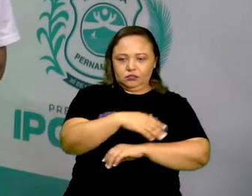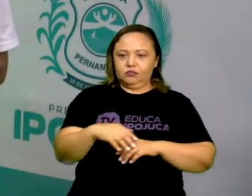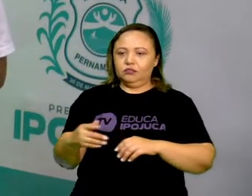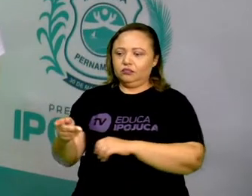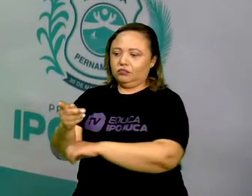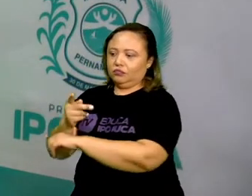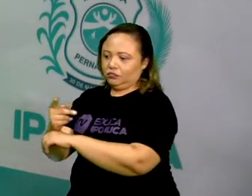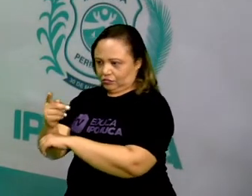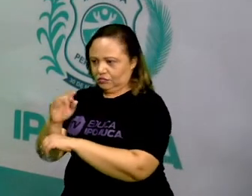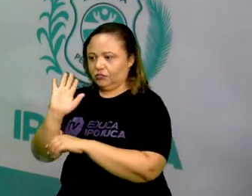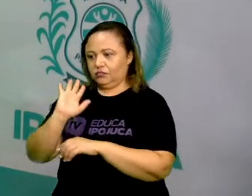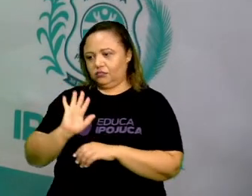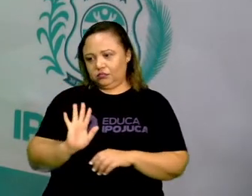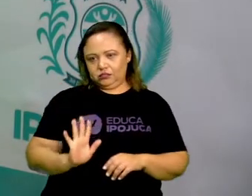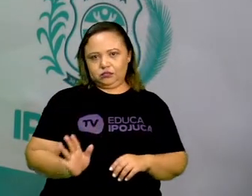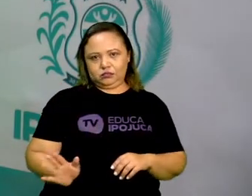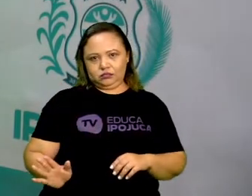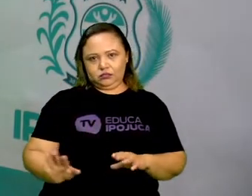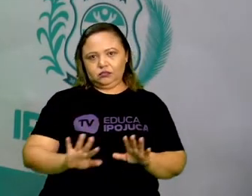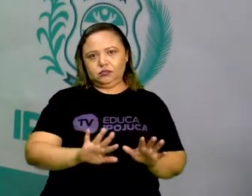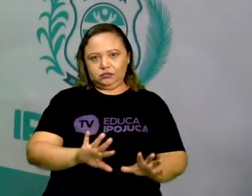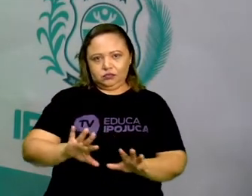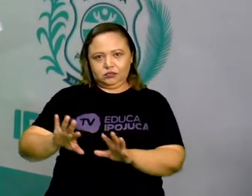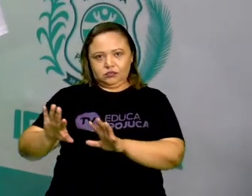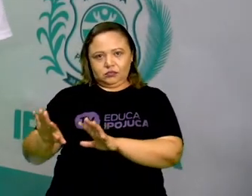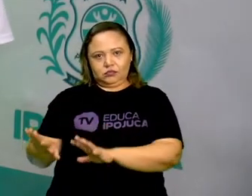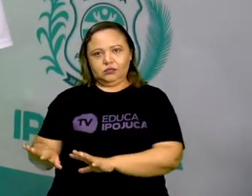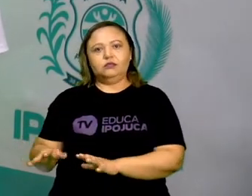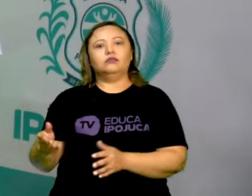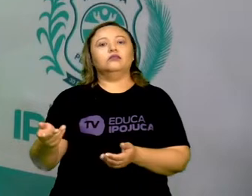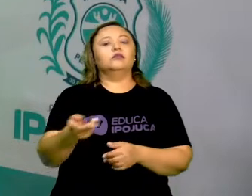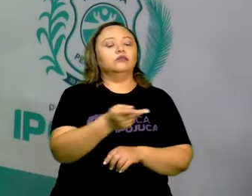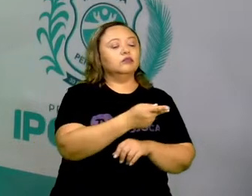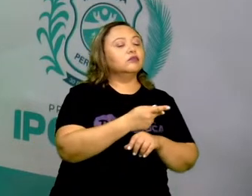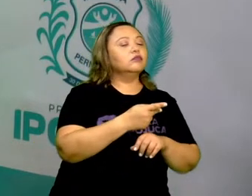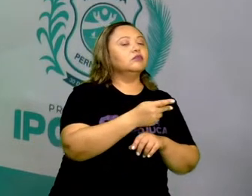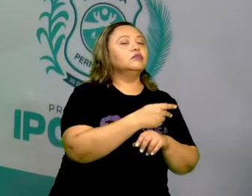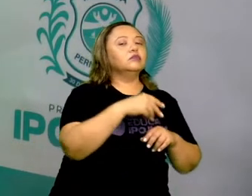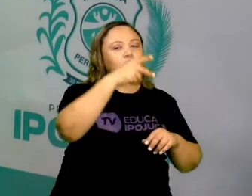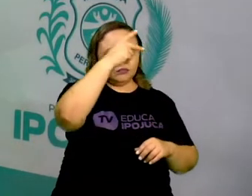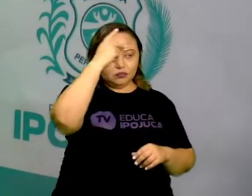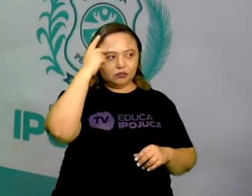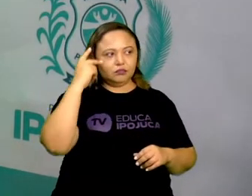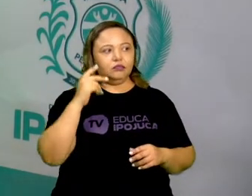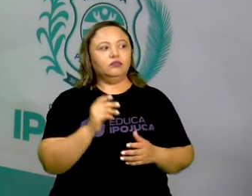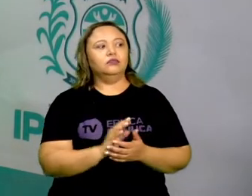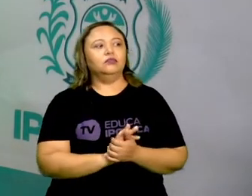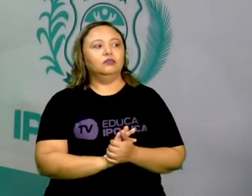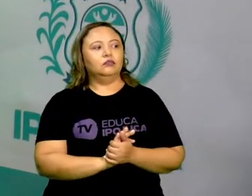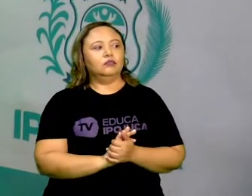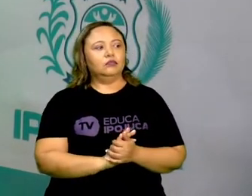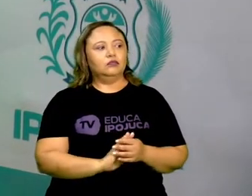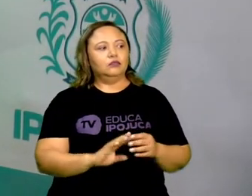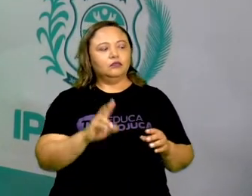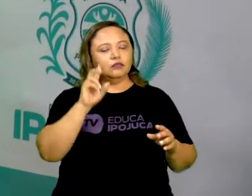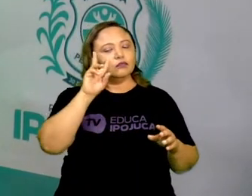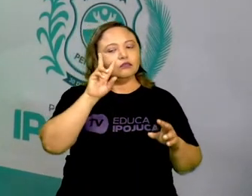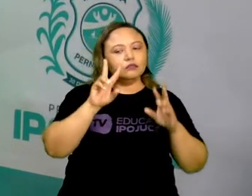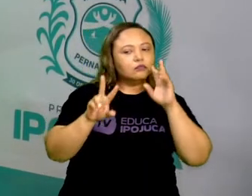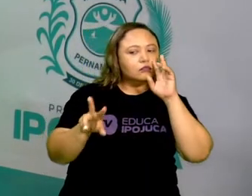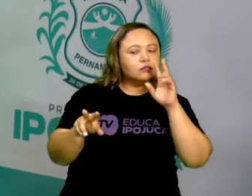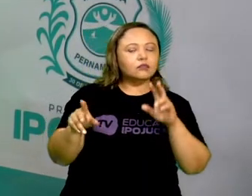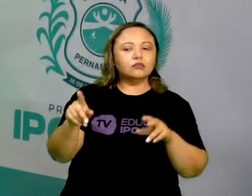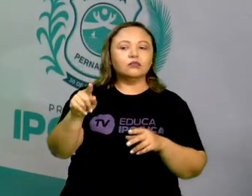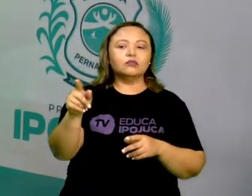endereços, a gente também localiza pessoas. Às vezes dentro de casa, não é isso? Observando a imagem, nós estamos vendo